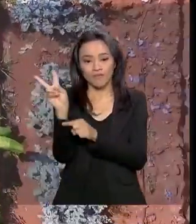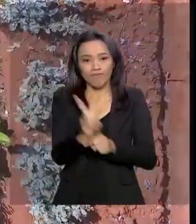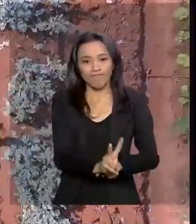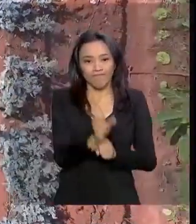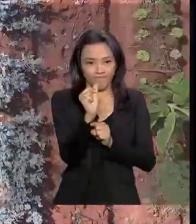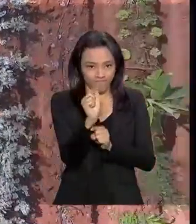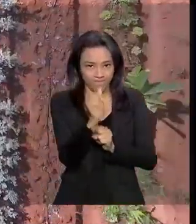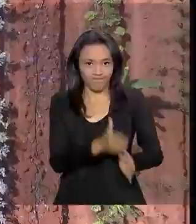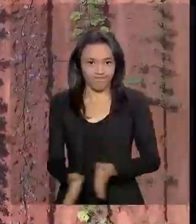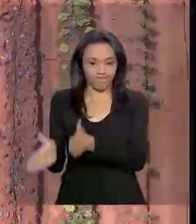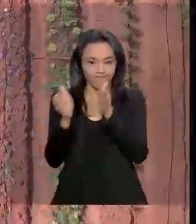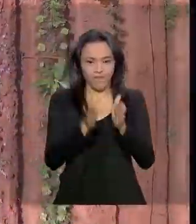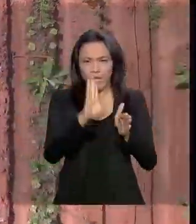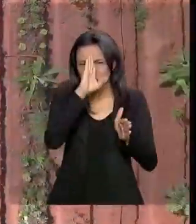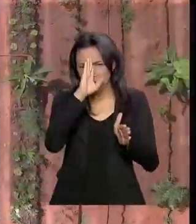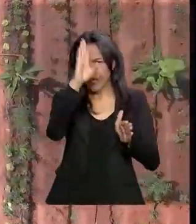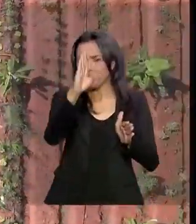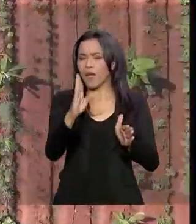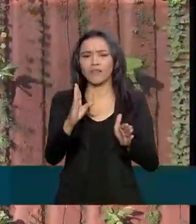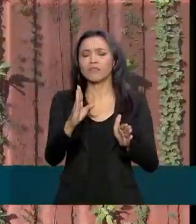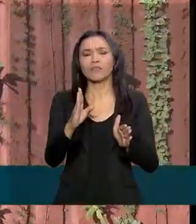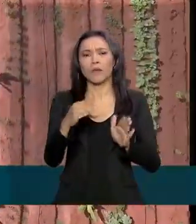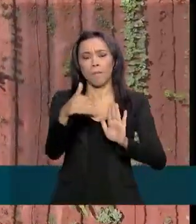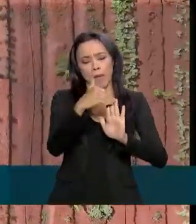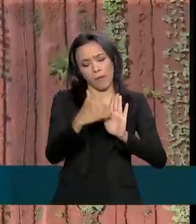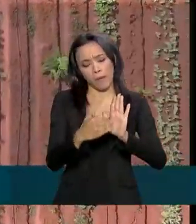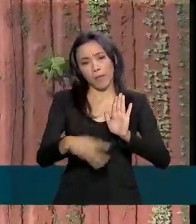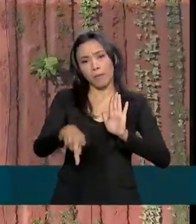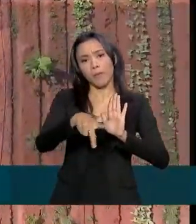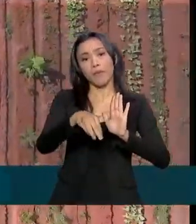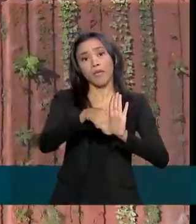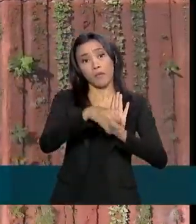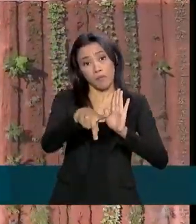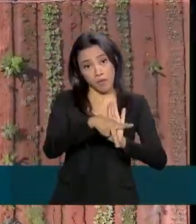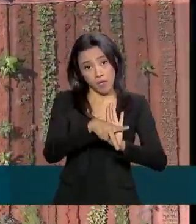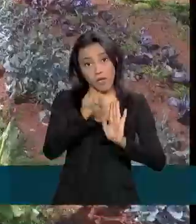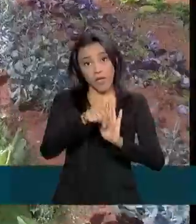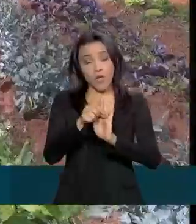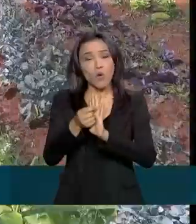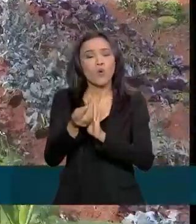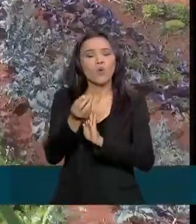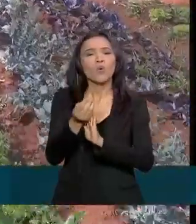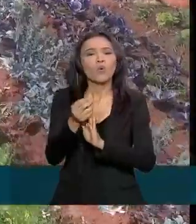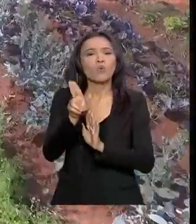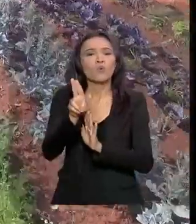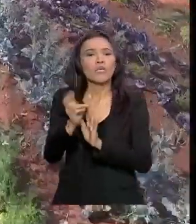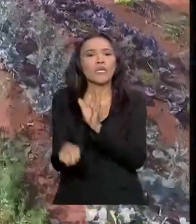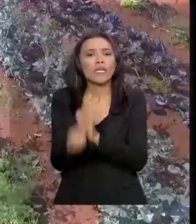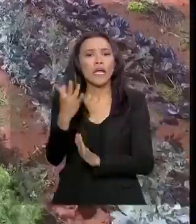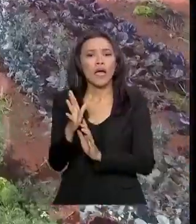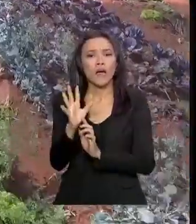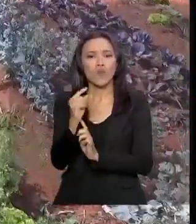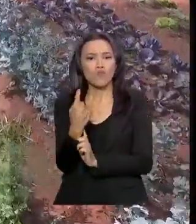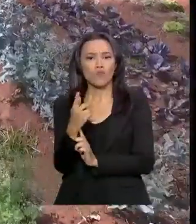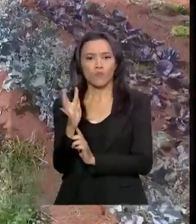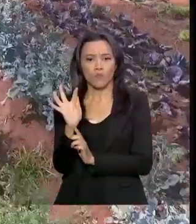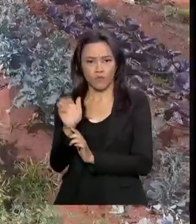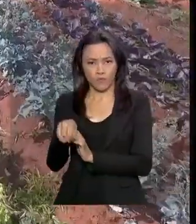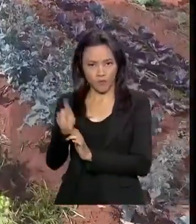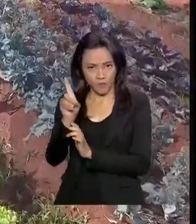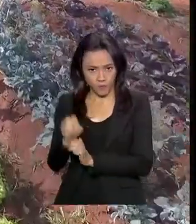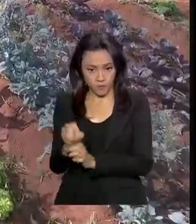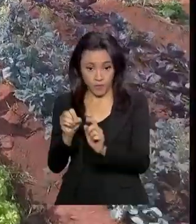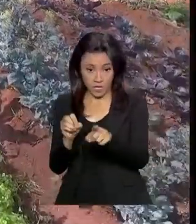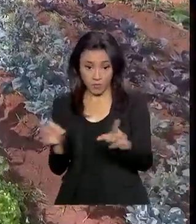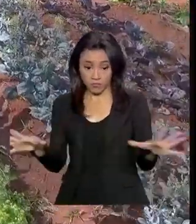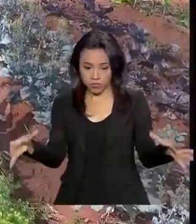Entre os principais pontos da medida provisória está a criação do Fundo de Aval Fraterno. Os produtores rurais vão poder se reunir em grupos